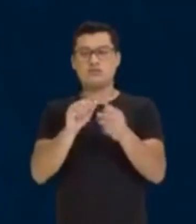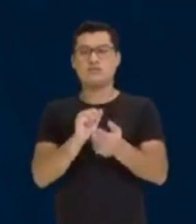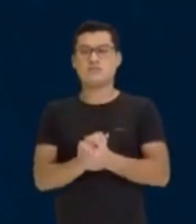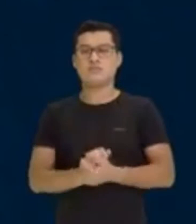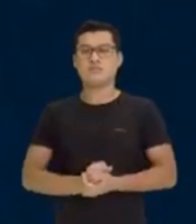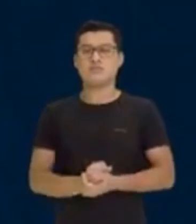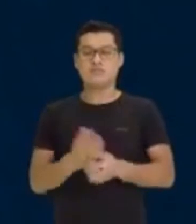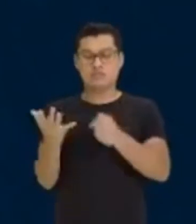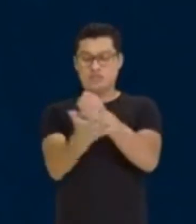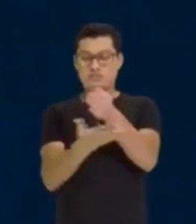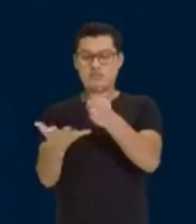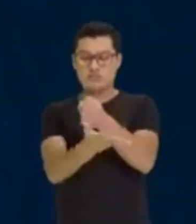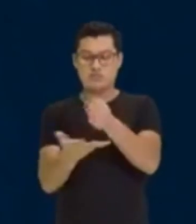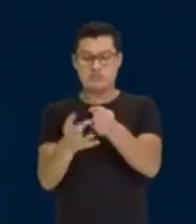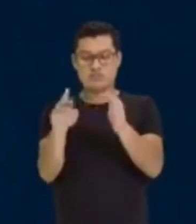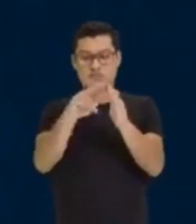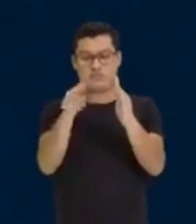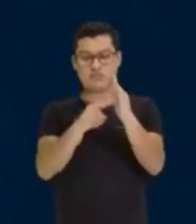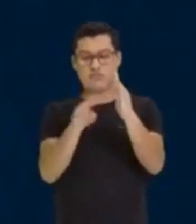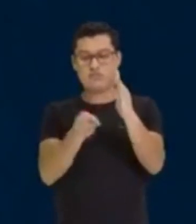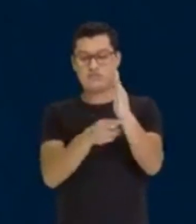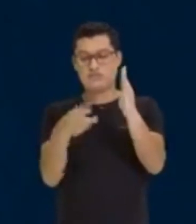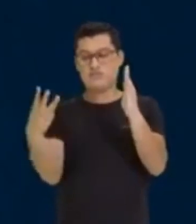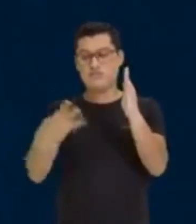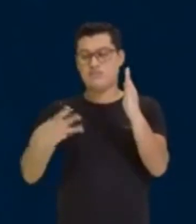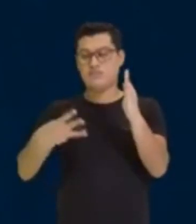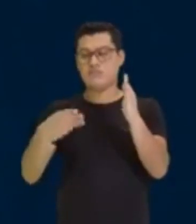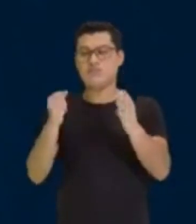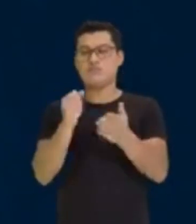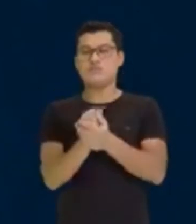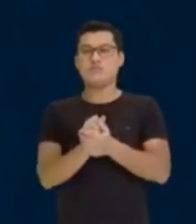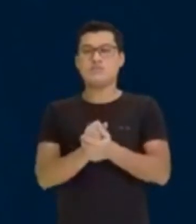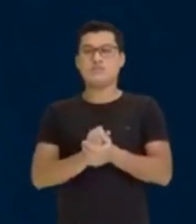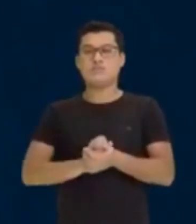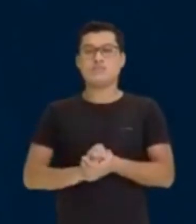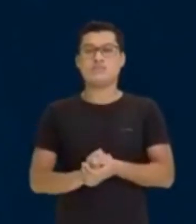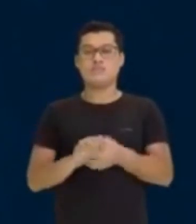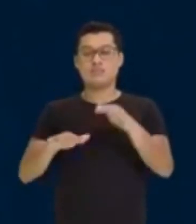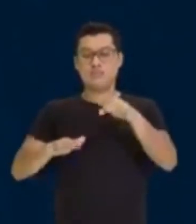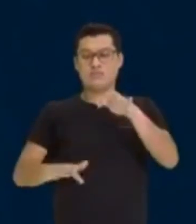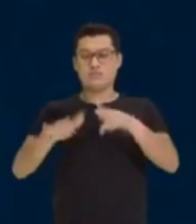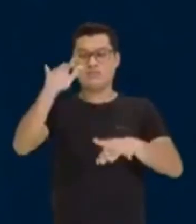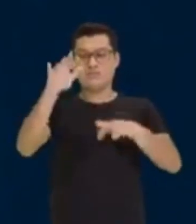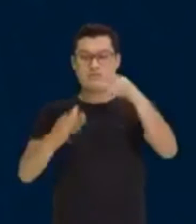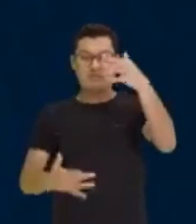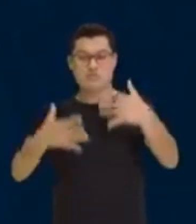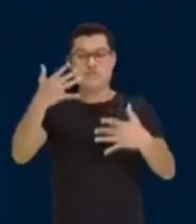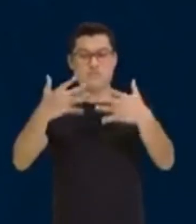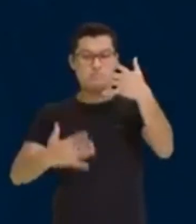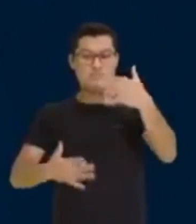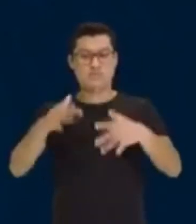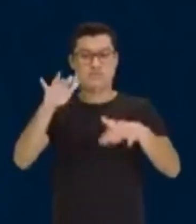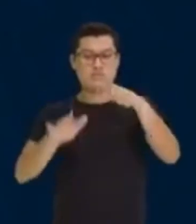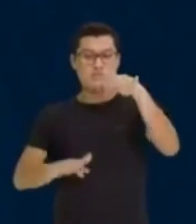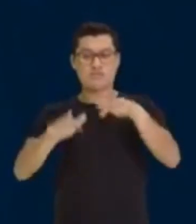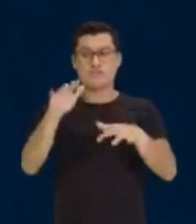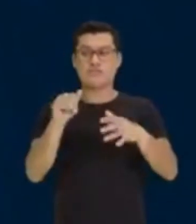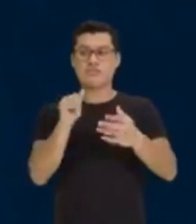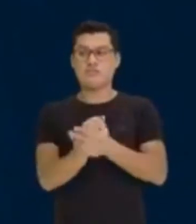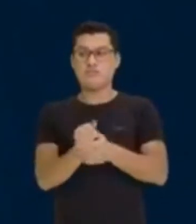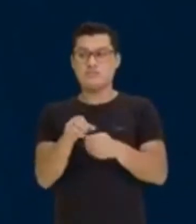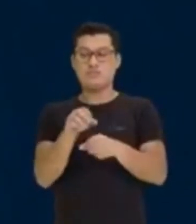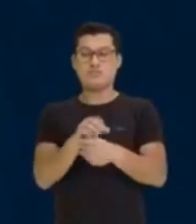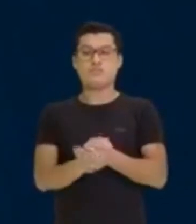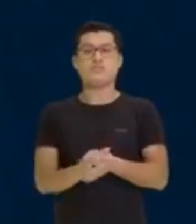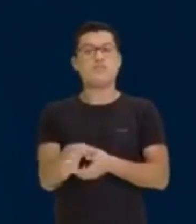baseado naquela regra que eu te dei lá, não é? A dica aritmética. Gente, olha como é simples. Presta